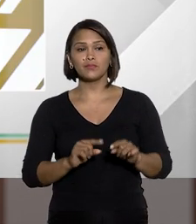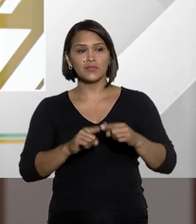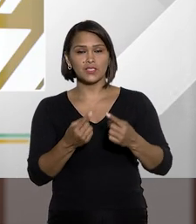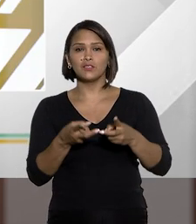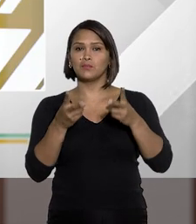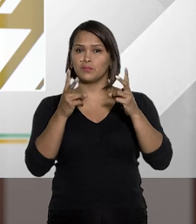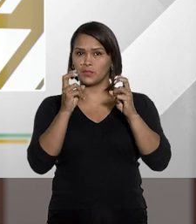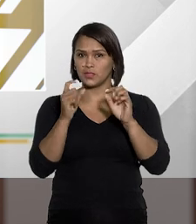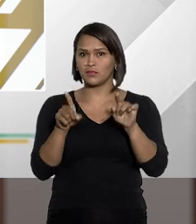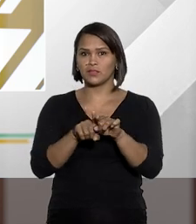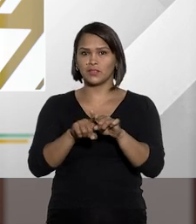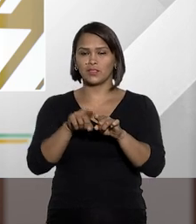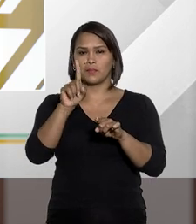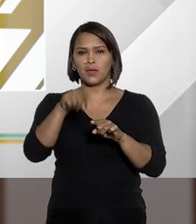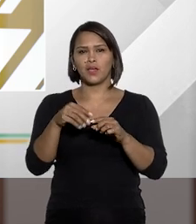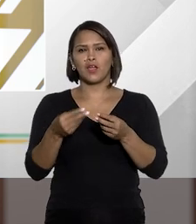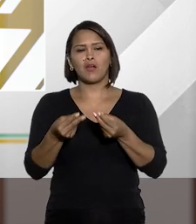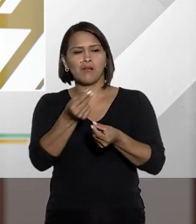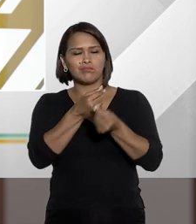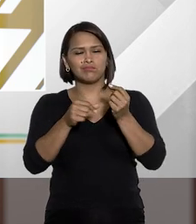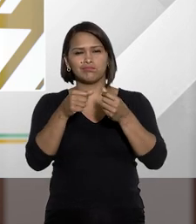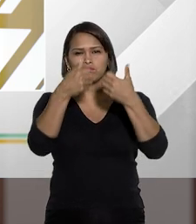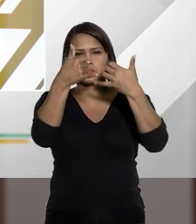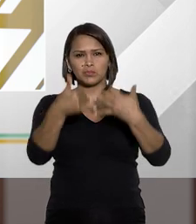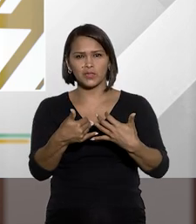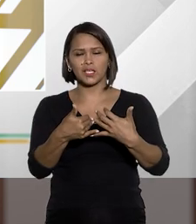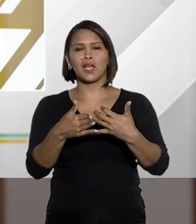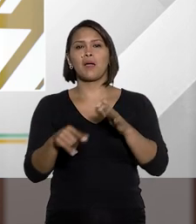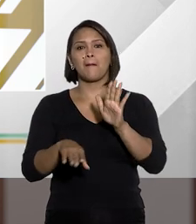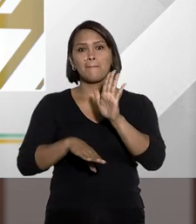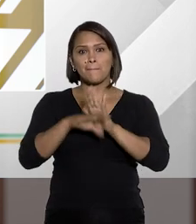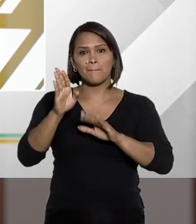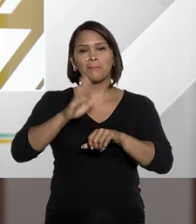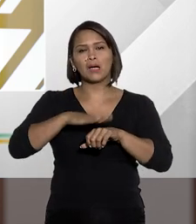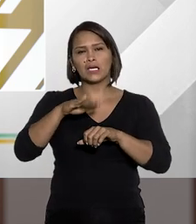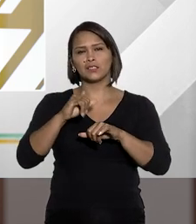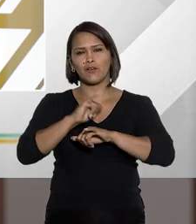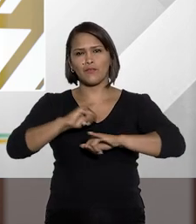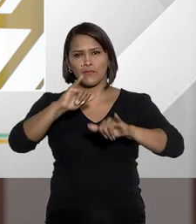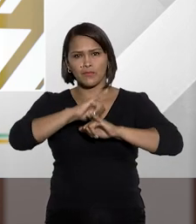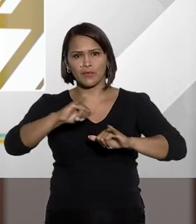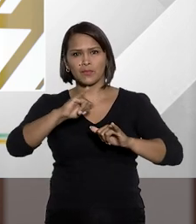Deixou até fazer uma observação, Renato, vou apimentar o que você está colocando.